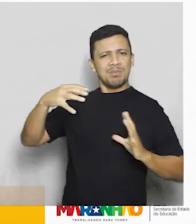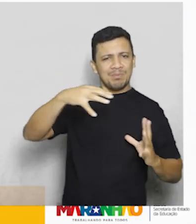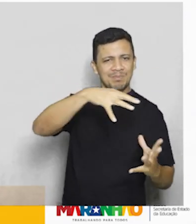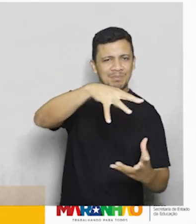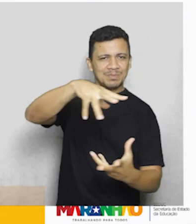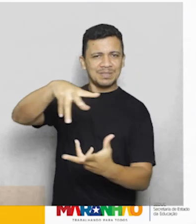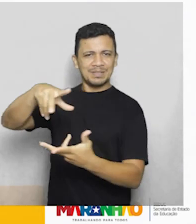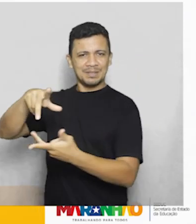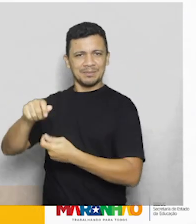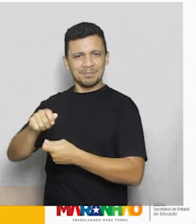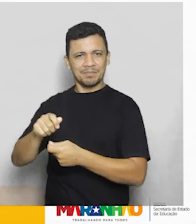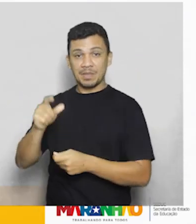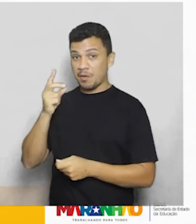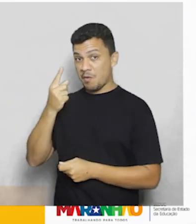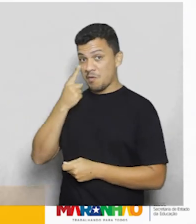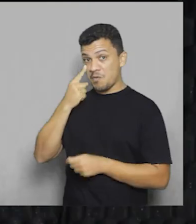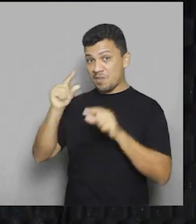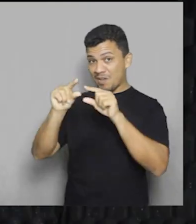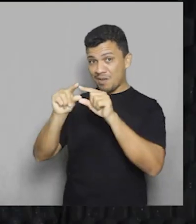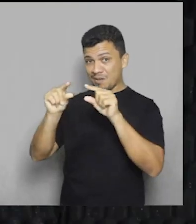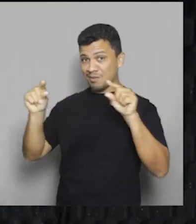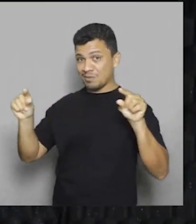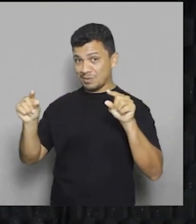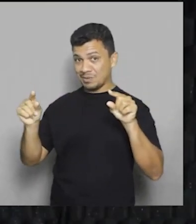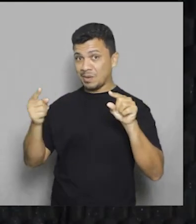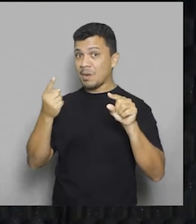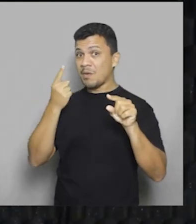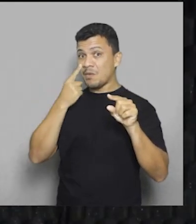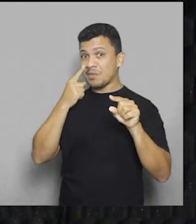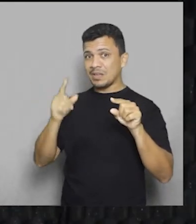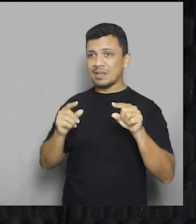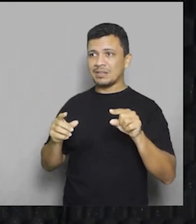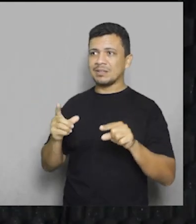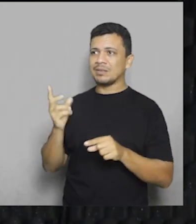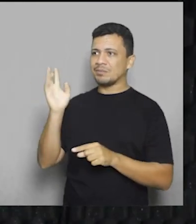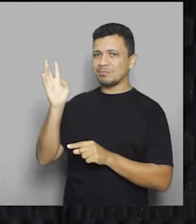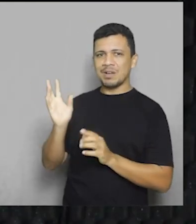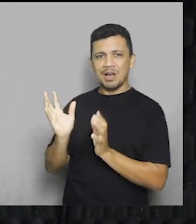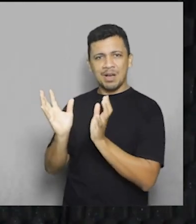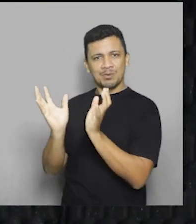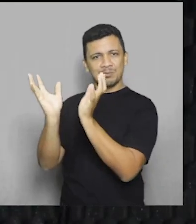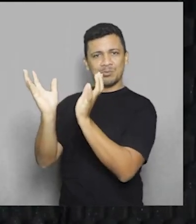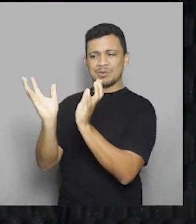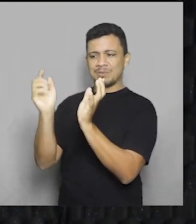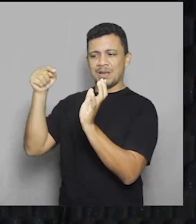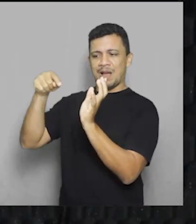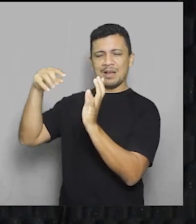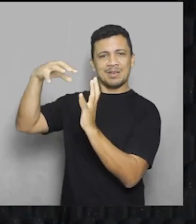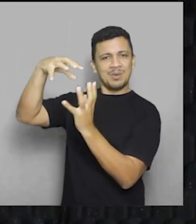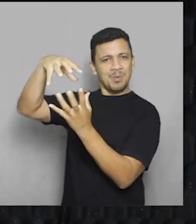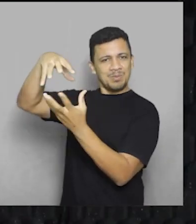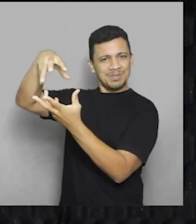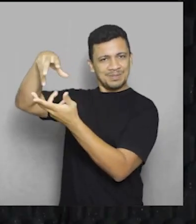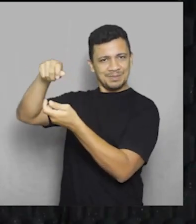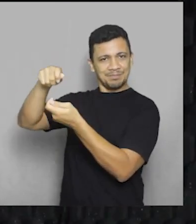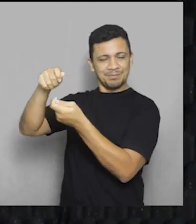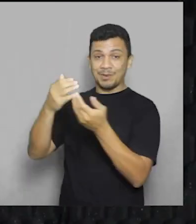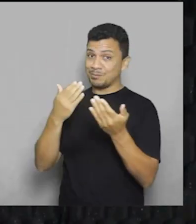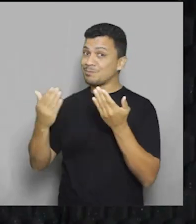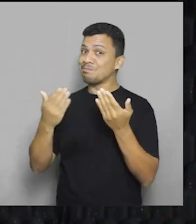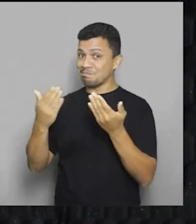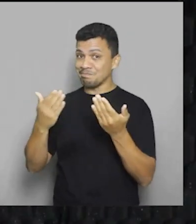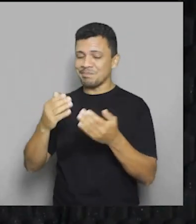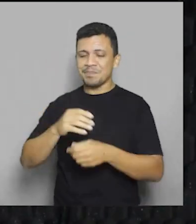coloca essa frase bem aqui, você observa na imagem, né, as duas mãos aqui, com o planeta no meio. Vamos analisar tudo.